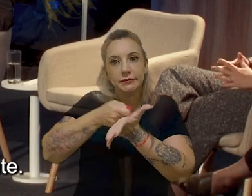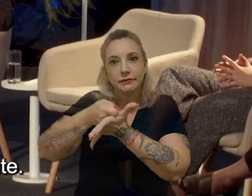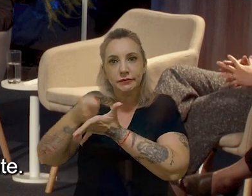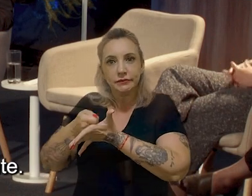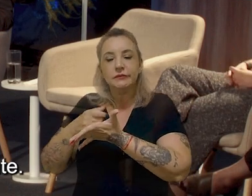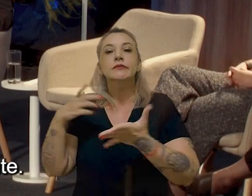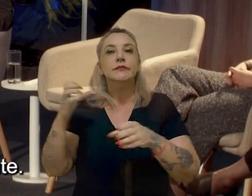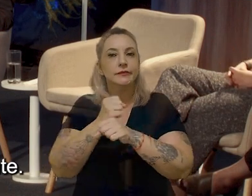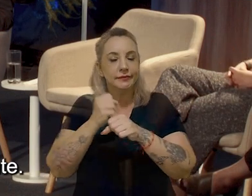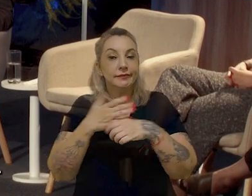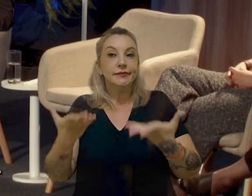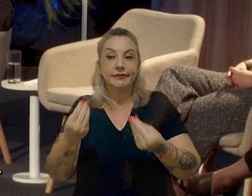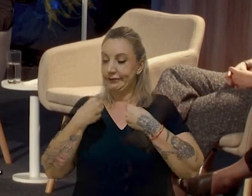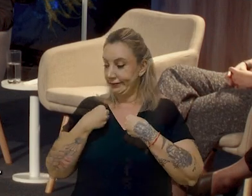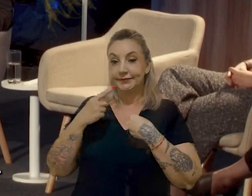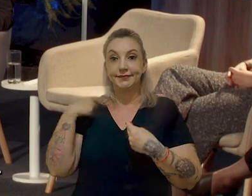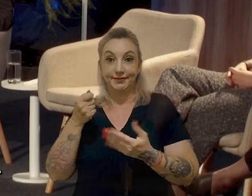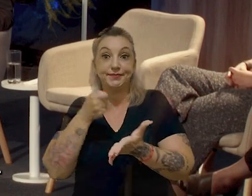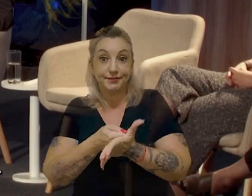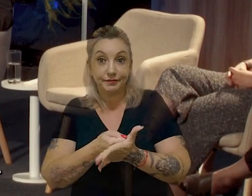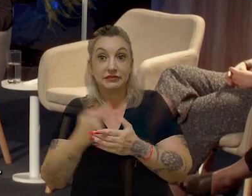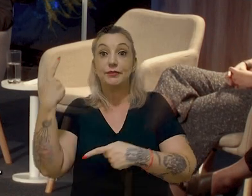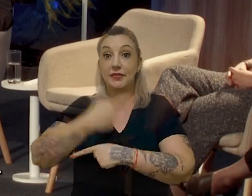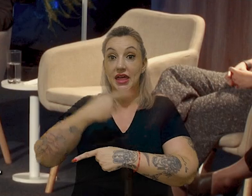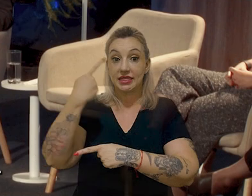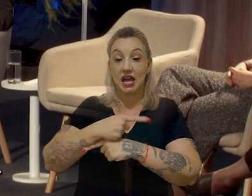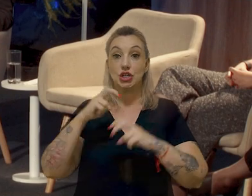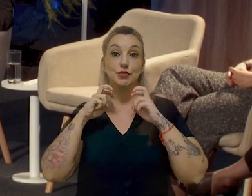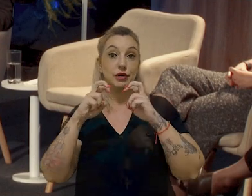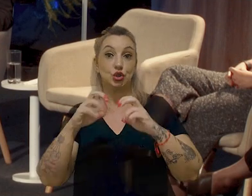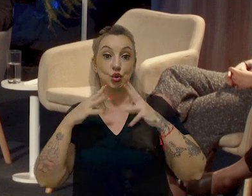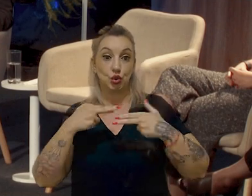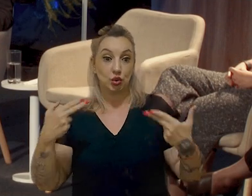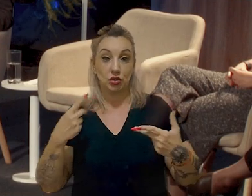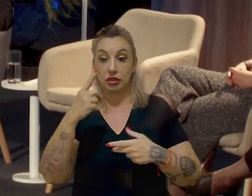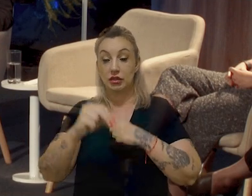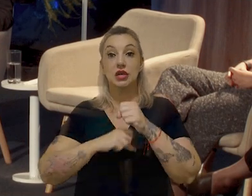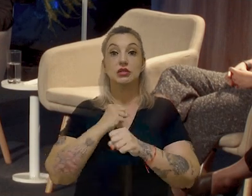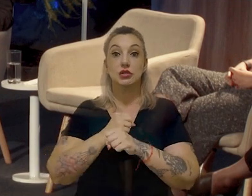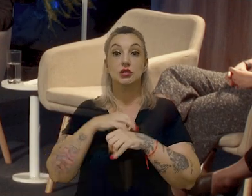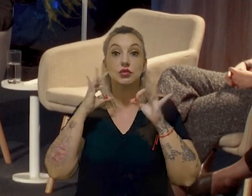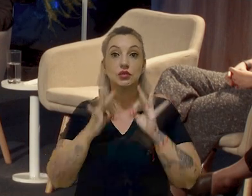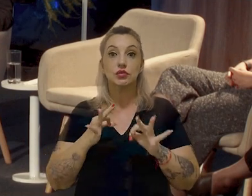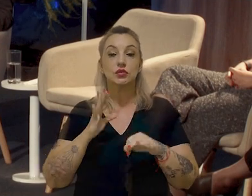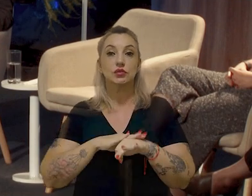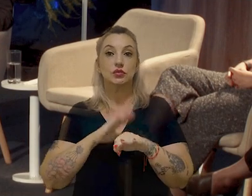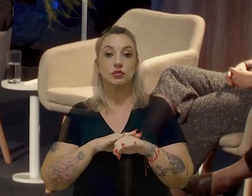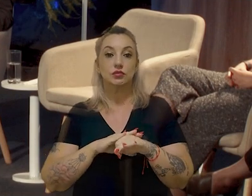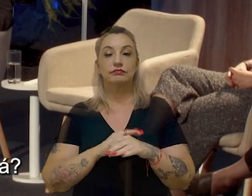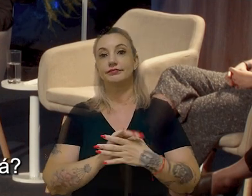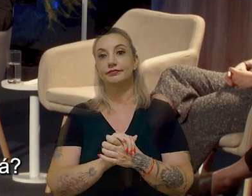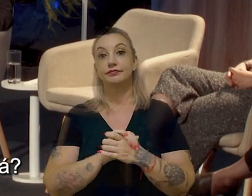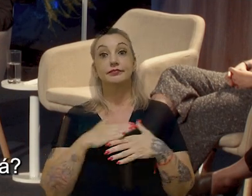E aí essa conta vai chegar para a gente, nós que pagamos hospedagens, pagamos os metrôs e tudo mais, daqui uns 10 anos, quando isso, de fato, cai na